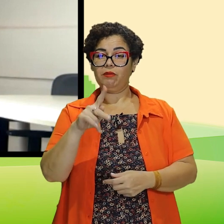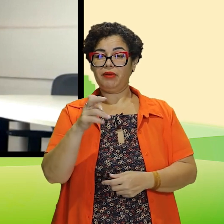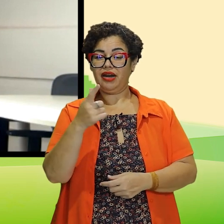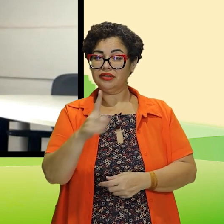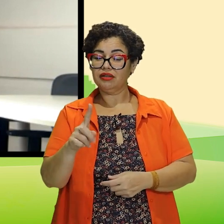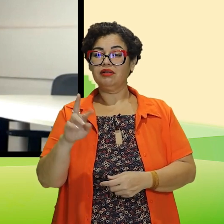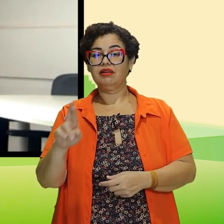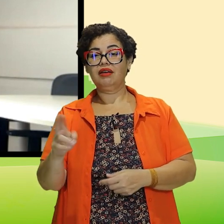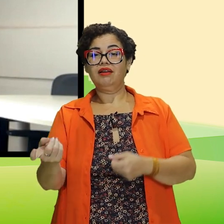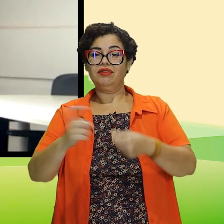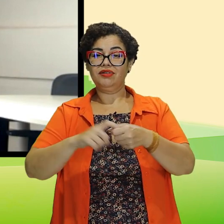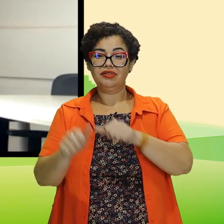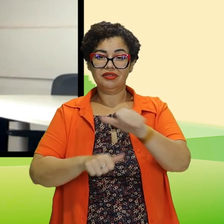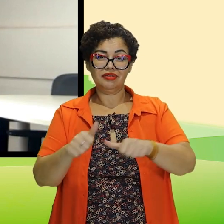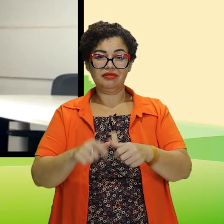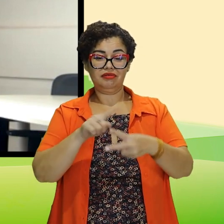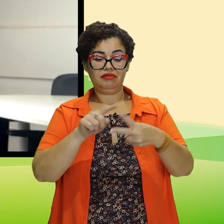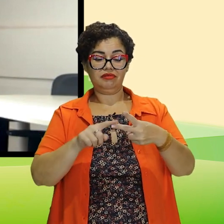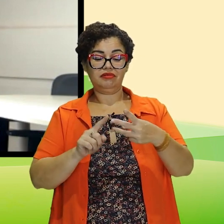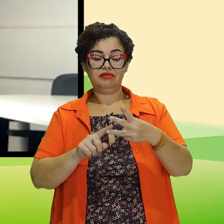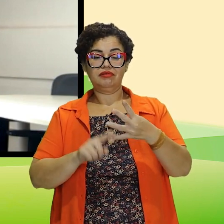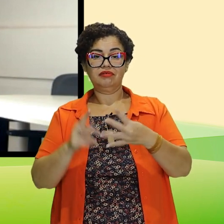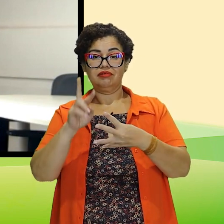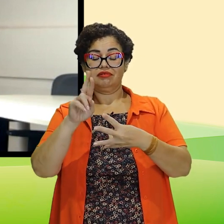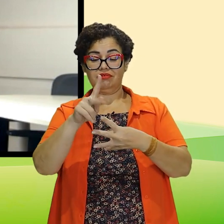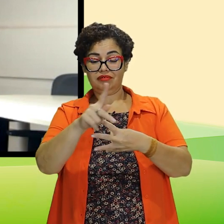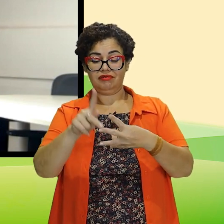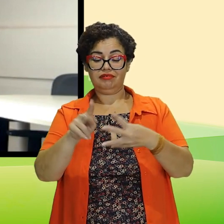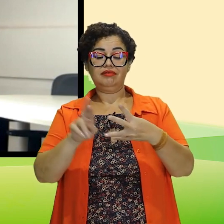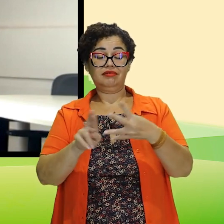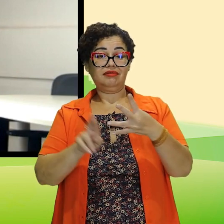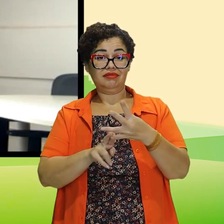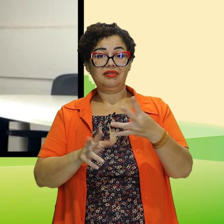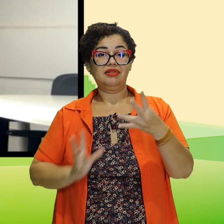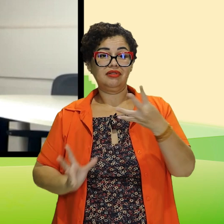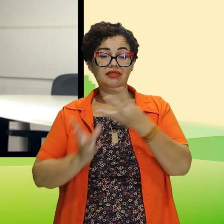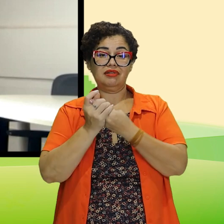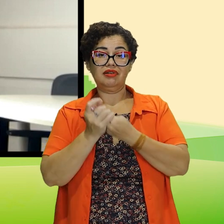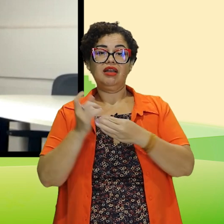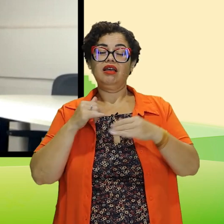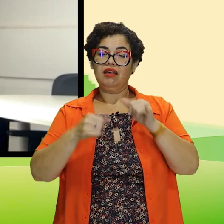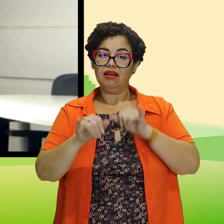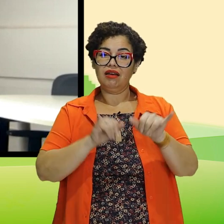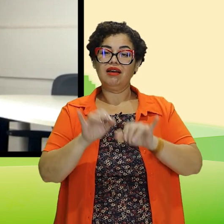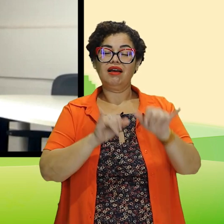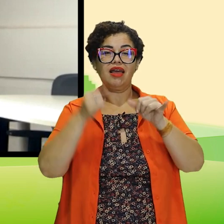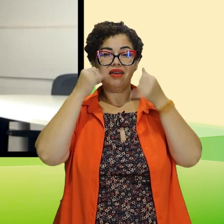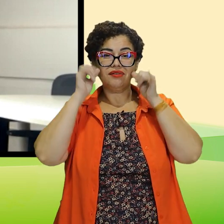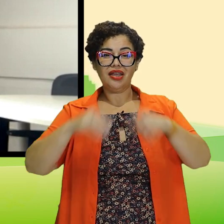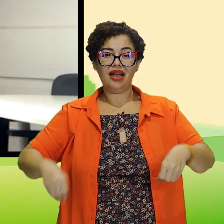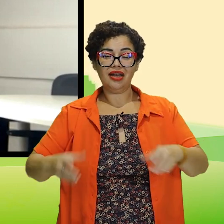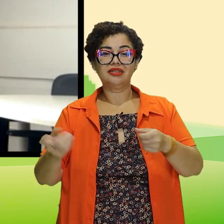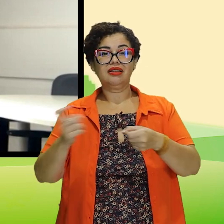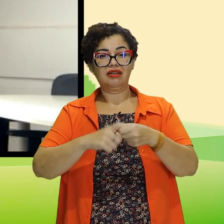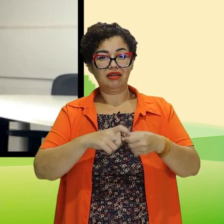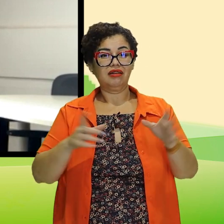RR, recuperação, reabilitação. Aquilo que eu não faço de promoção da saúde e de prevenção, eu vou ter que gastar muito mais